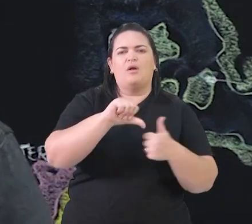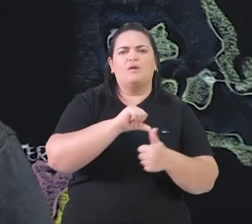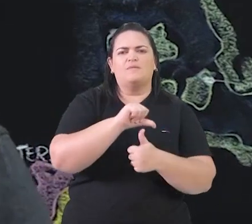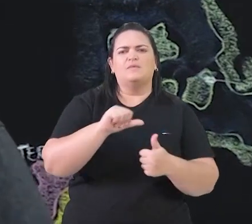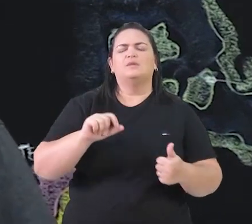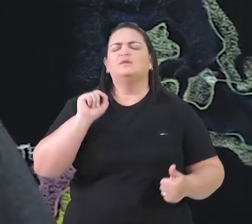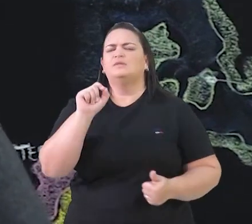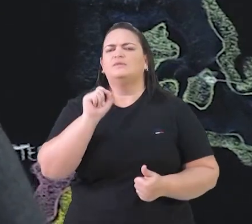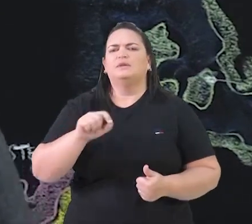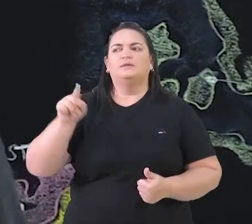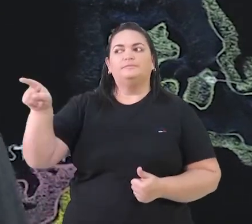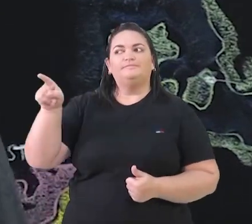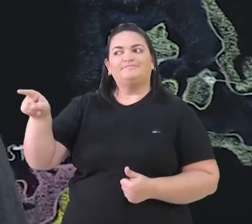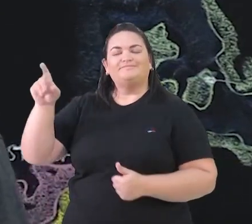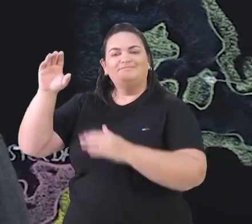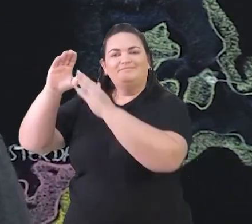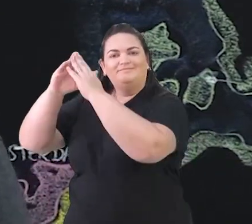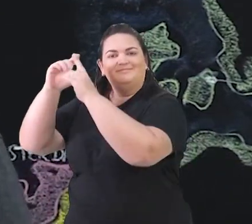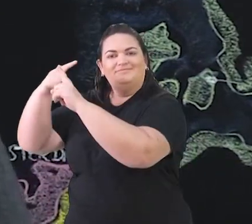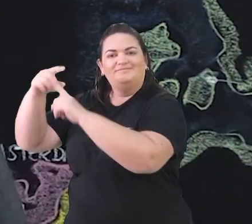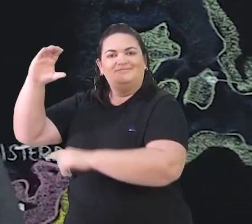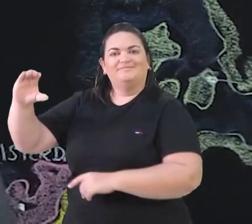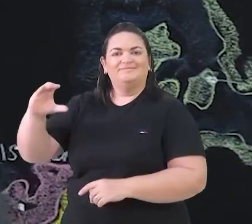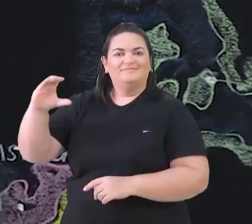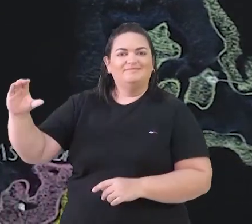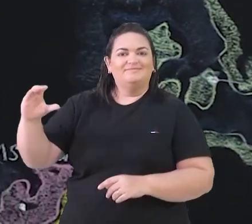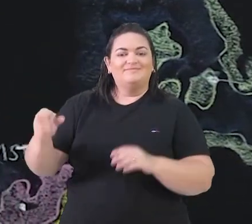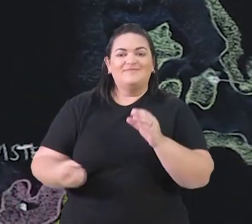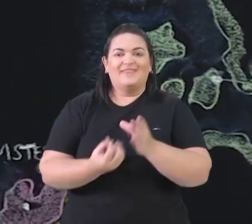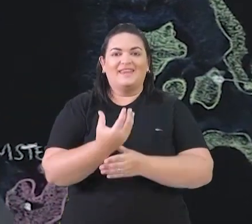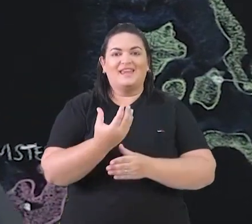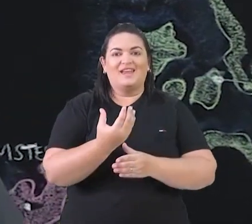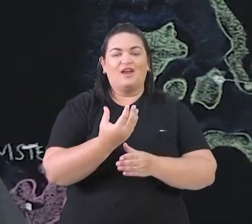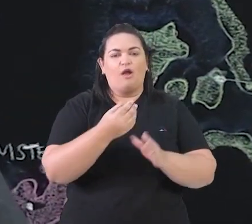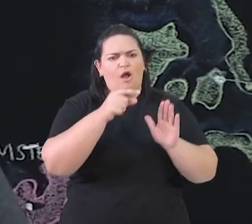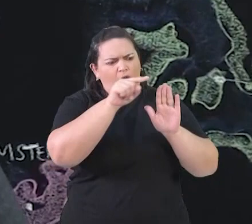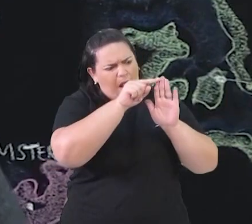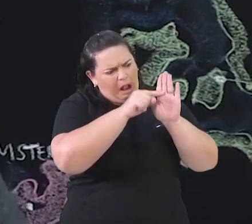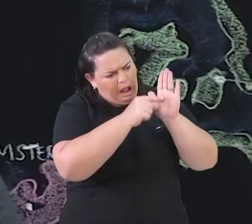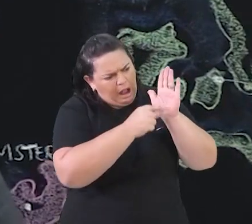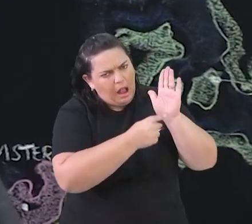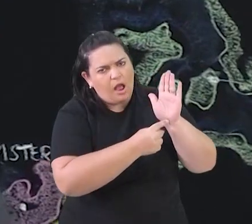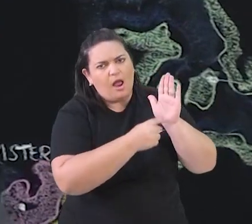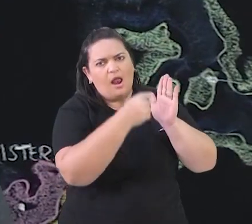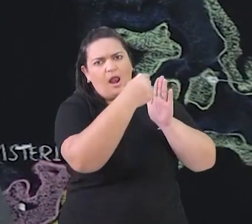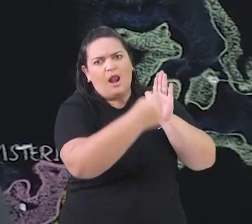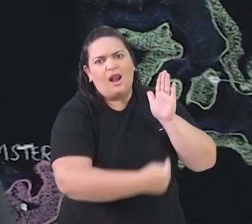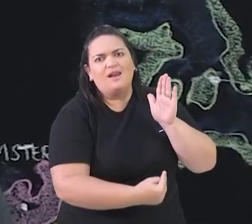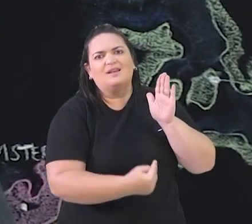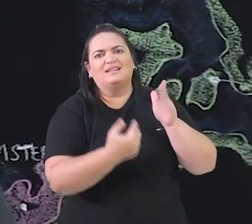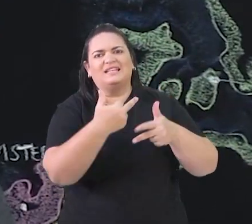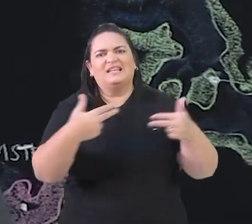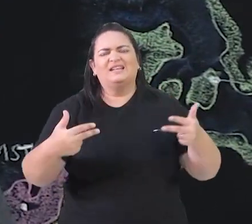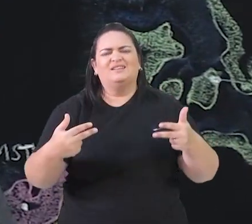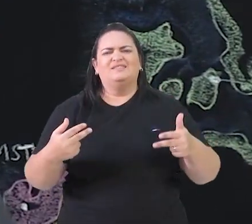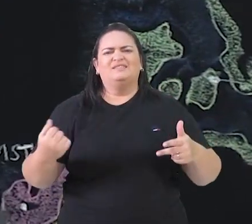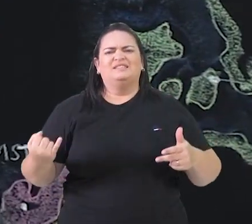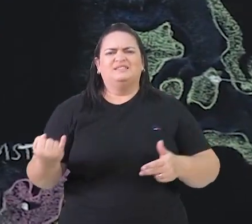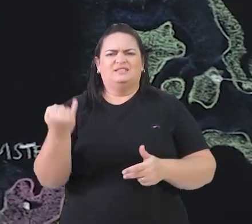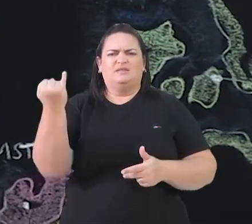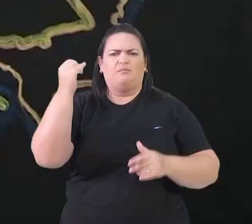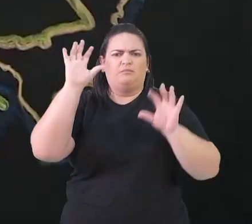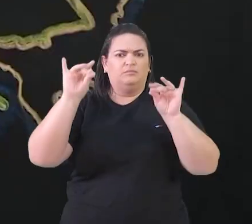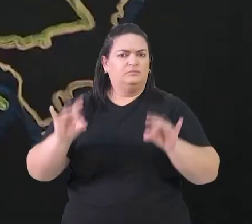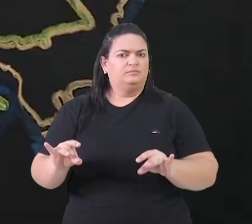Igreja Católica criou o índex, que era uma lista de obras proibidas, uma forma de tentar conter o avanço das ideias dos